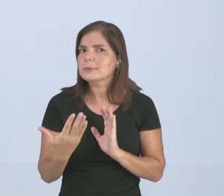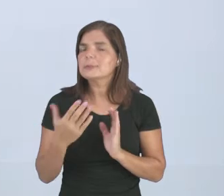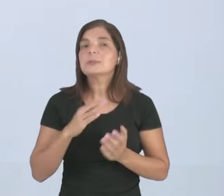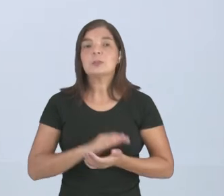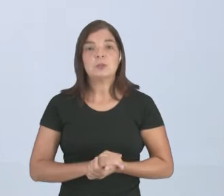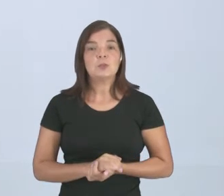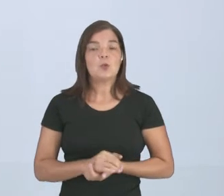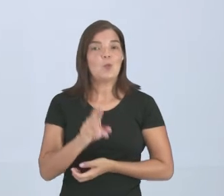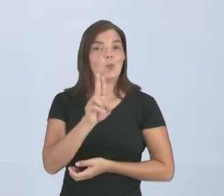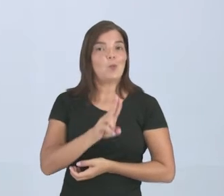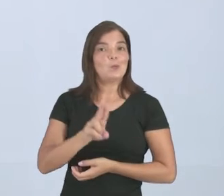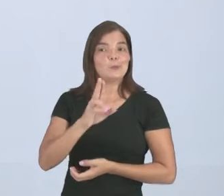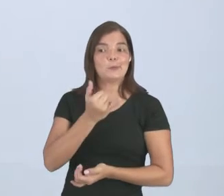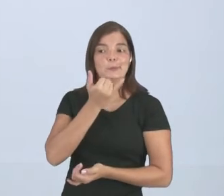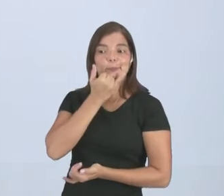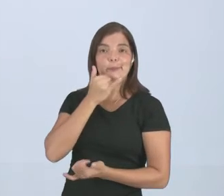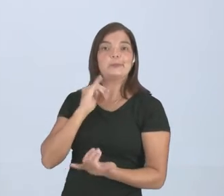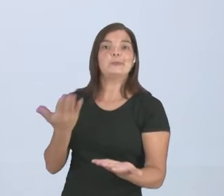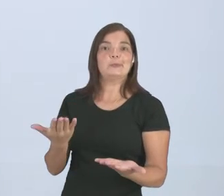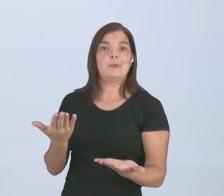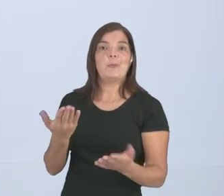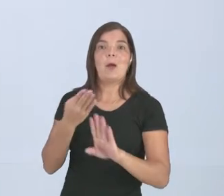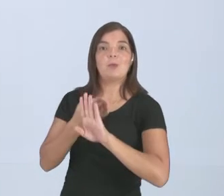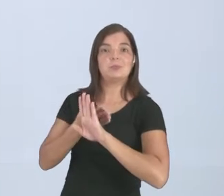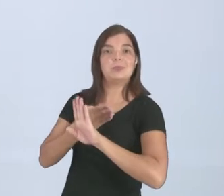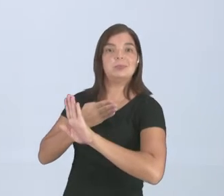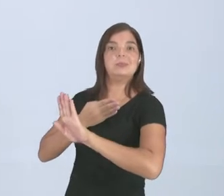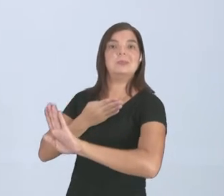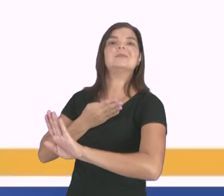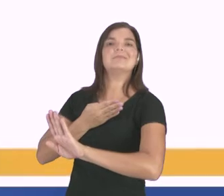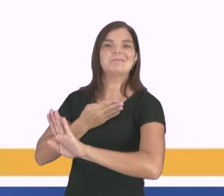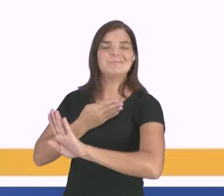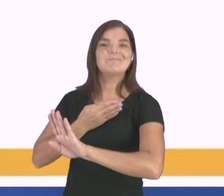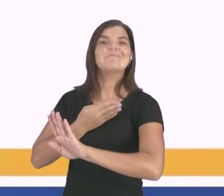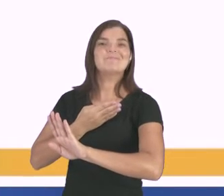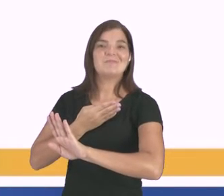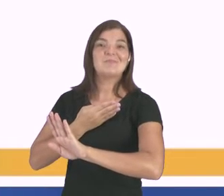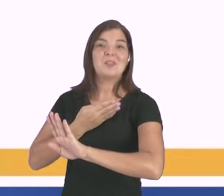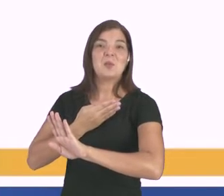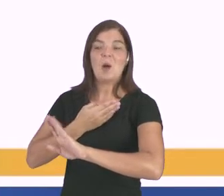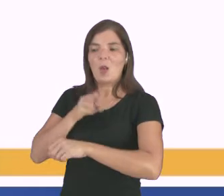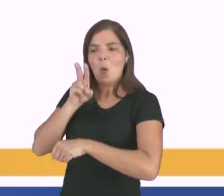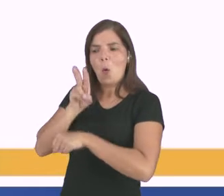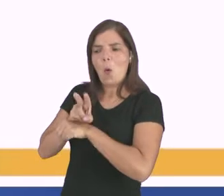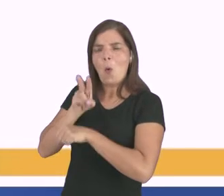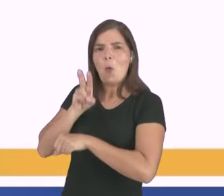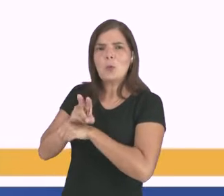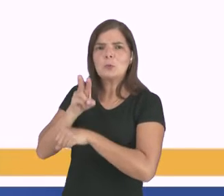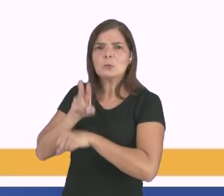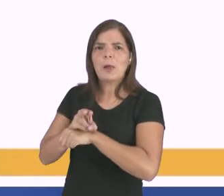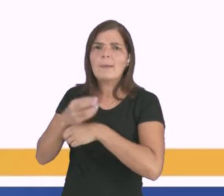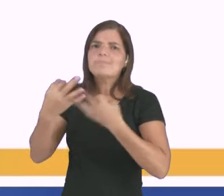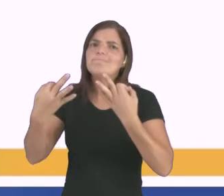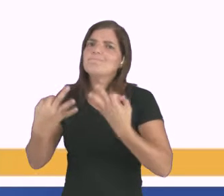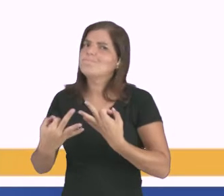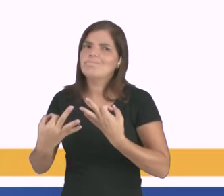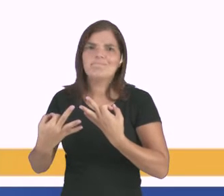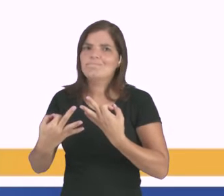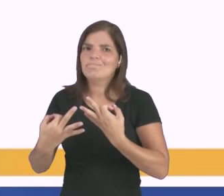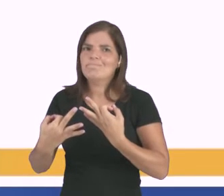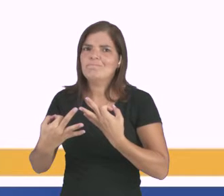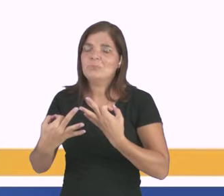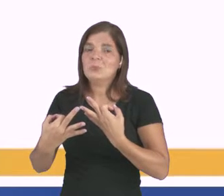usam isso como desculpa para se ausentarem, ou seja, vão dar um tratamento hostil para essa pessoa, né?